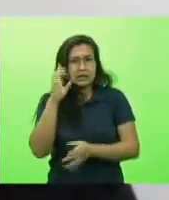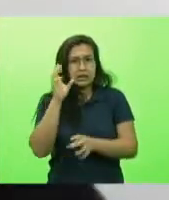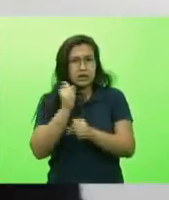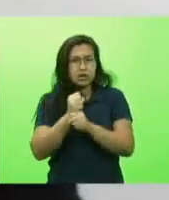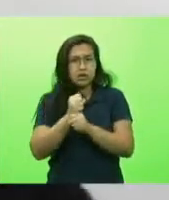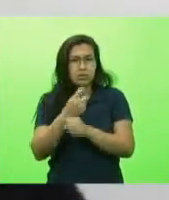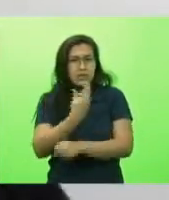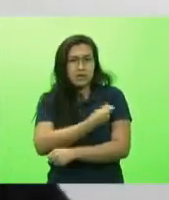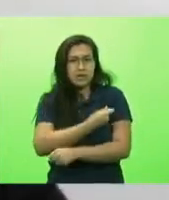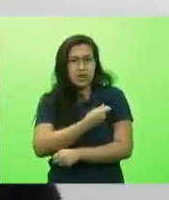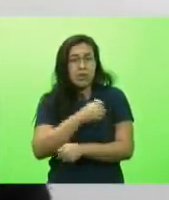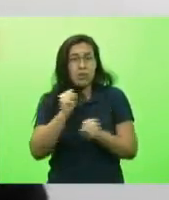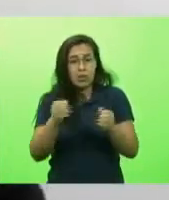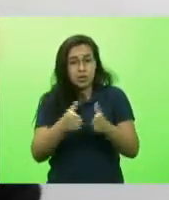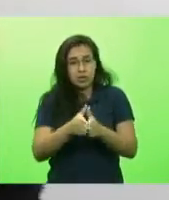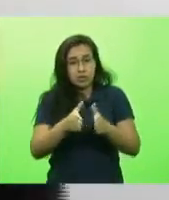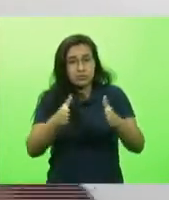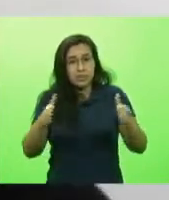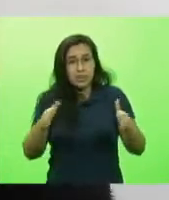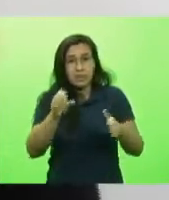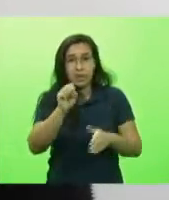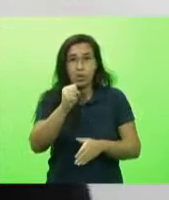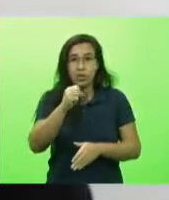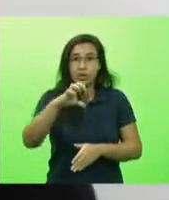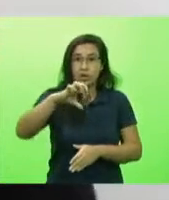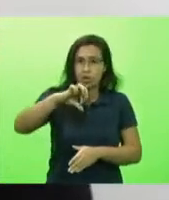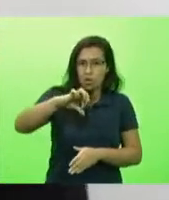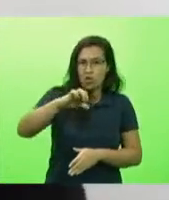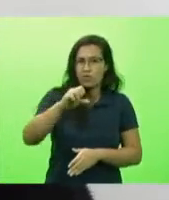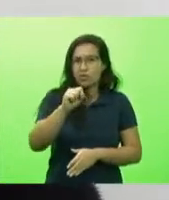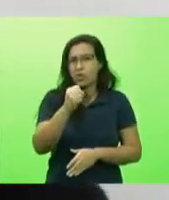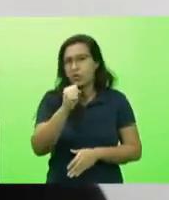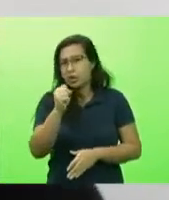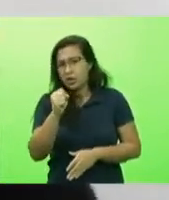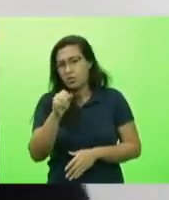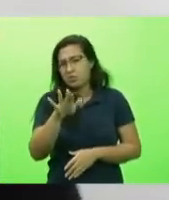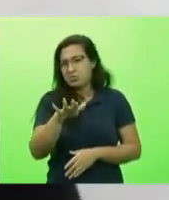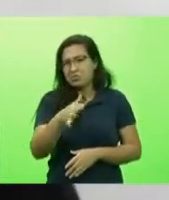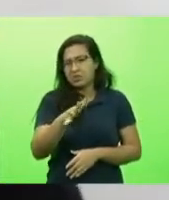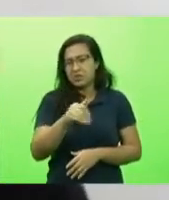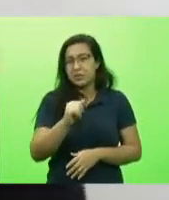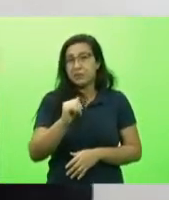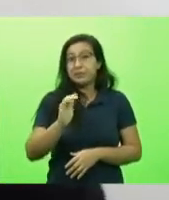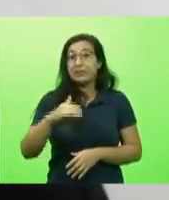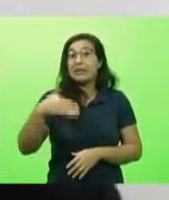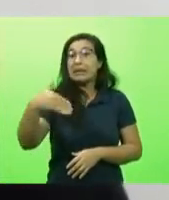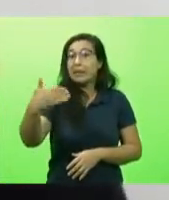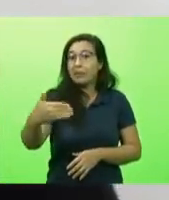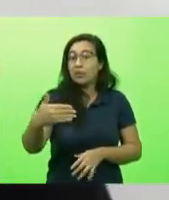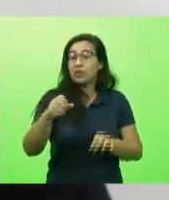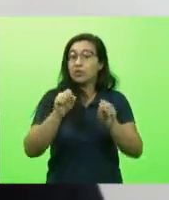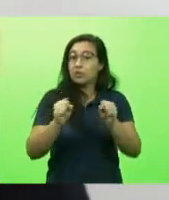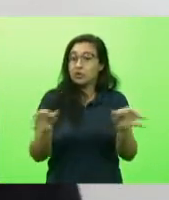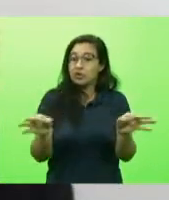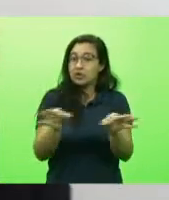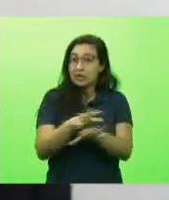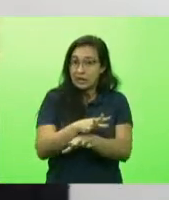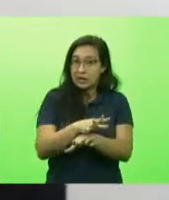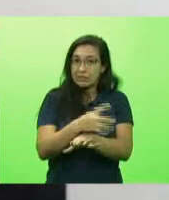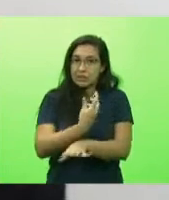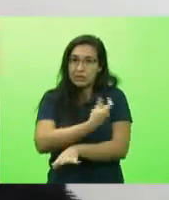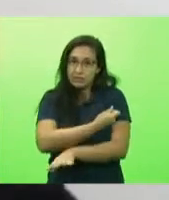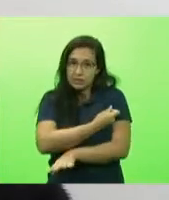que nós já não ampliamos para os do 89 88 depois aquele que porventura acabou as vacinas